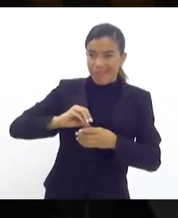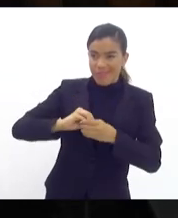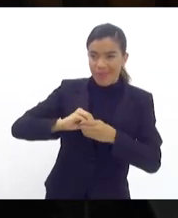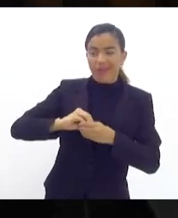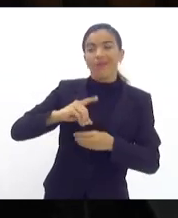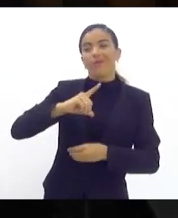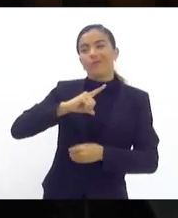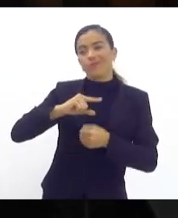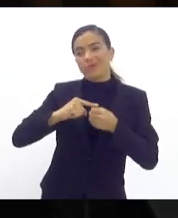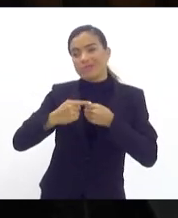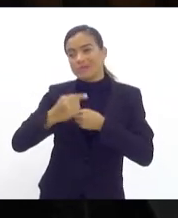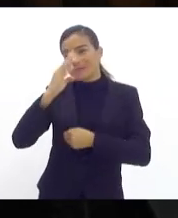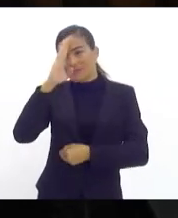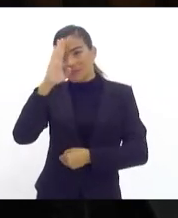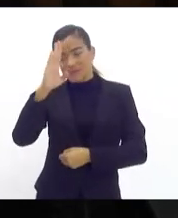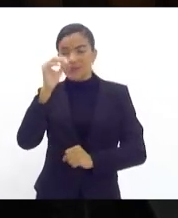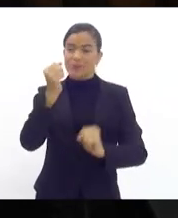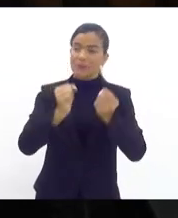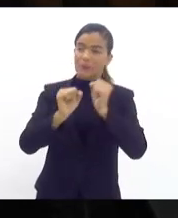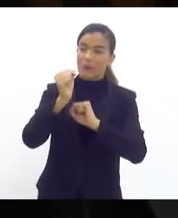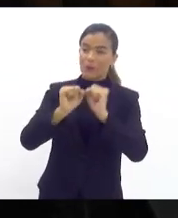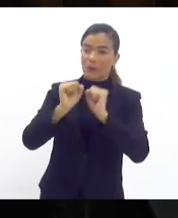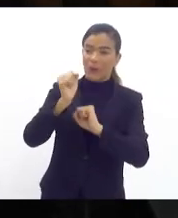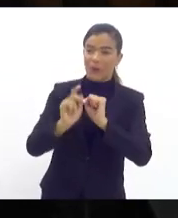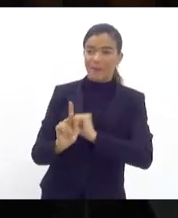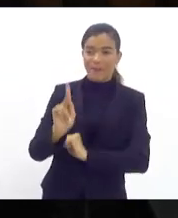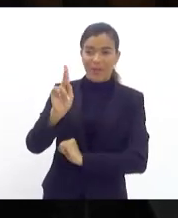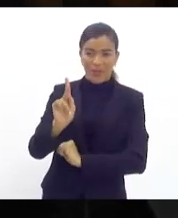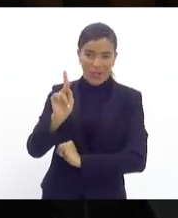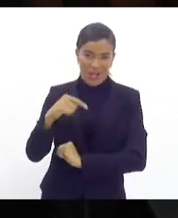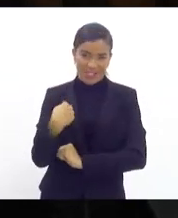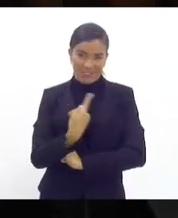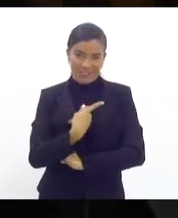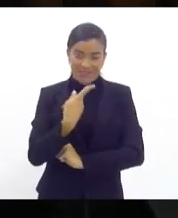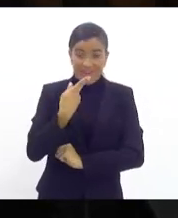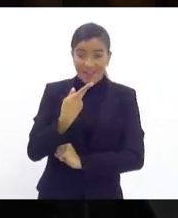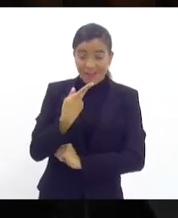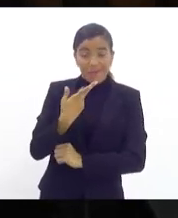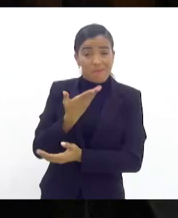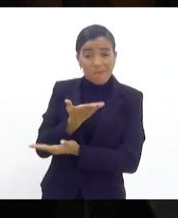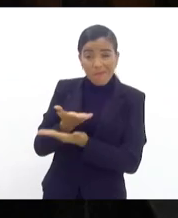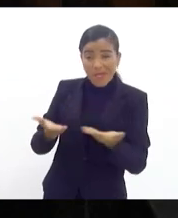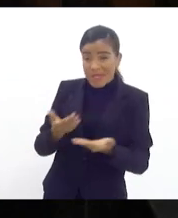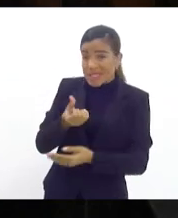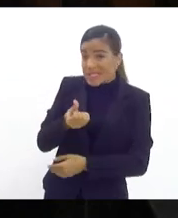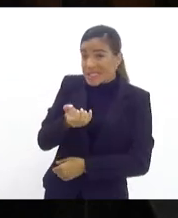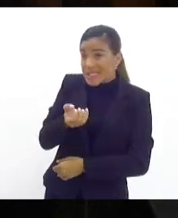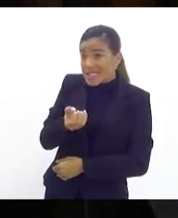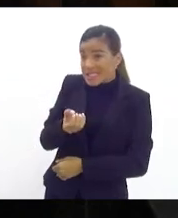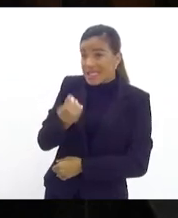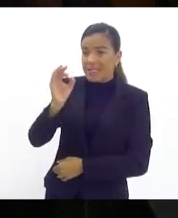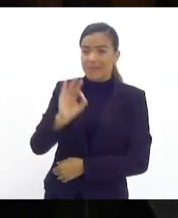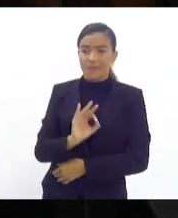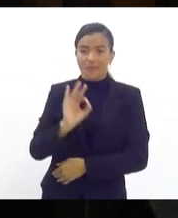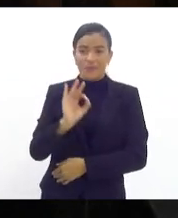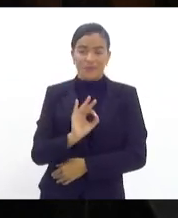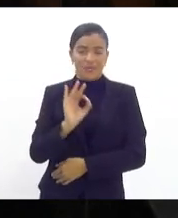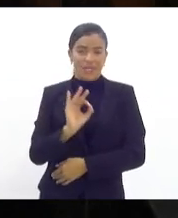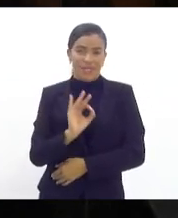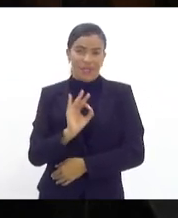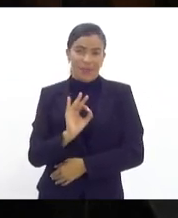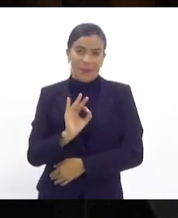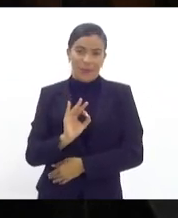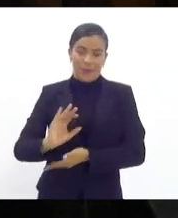municípios principalmente produtores de petróleo, como a gente diz, perderiam 60% das suas